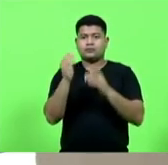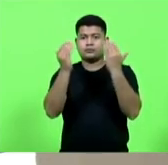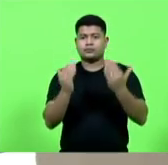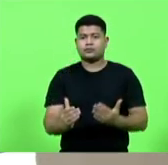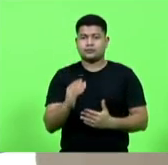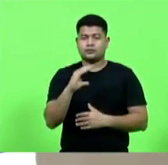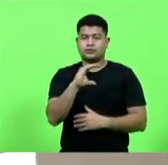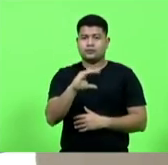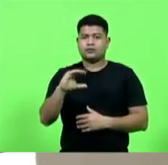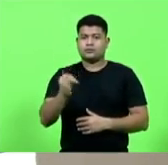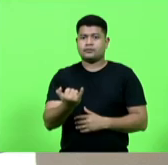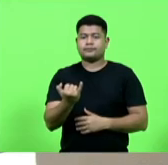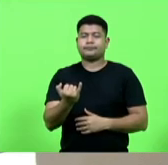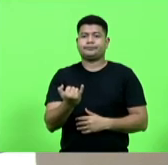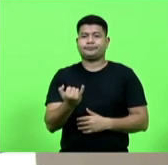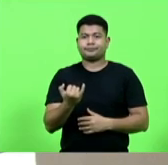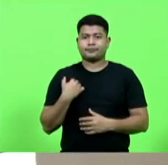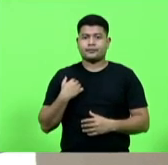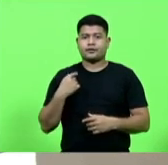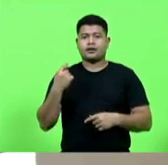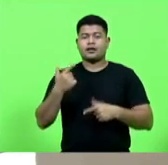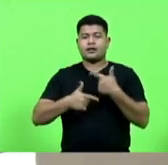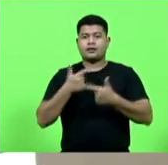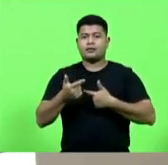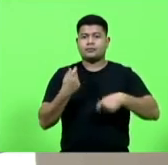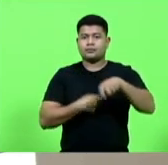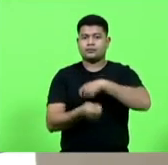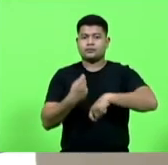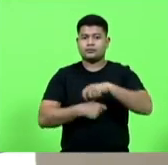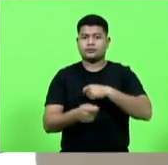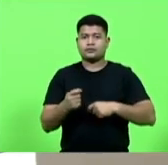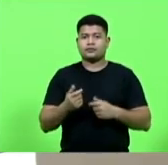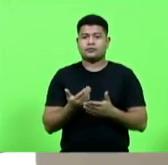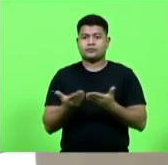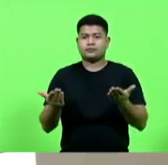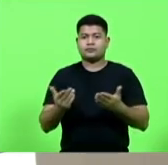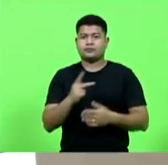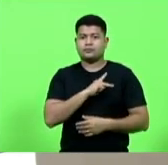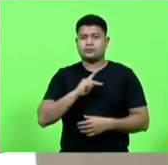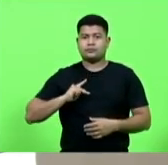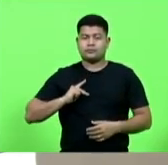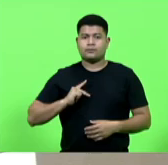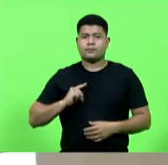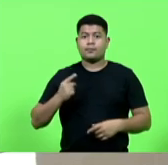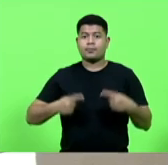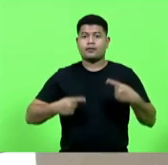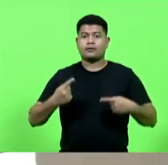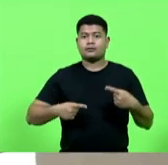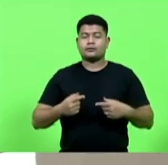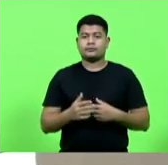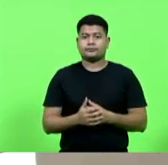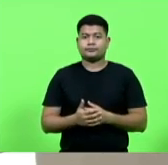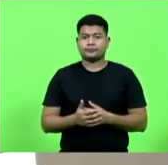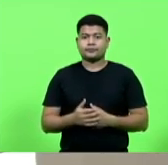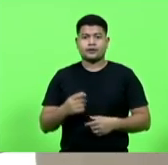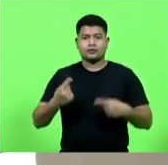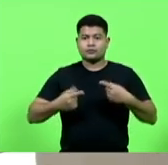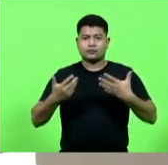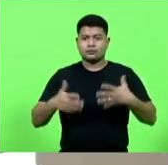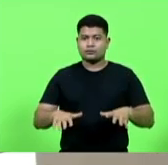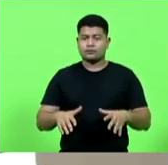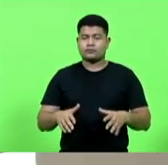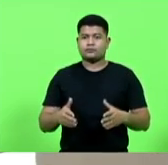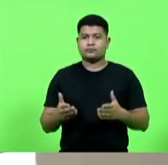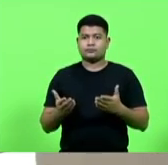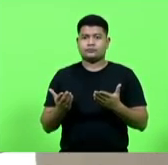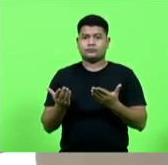Constituição e Justiça, Comissão de Trabalho, Administração e Serviço Público, Comissão de Direitos Humanos. Estamos em discussão, não havendo quem queira discutir, é em votação.